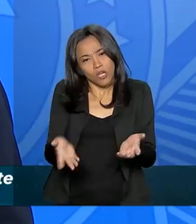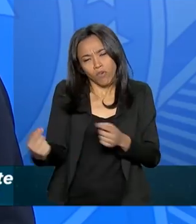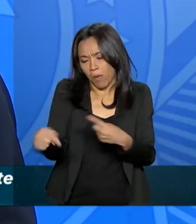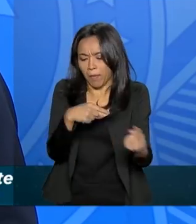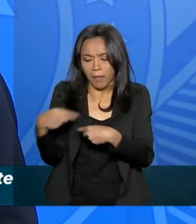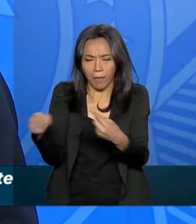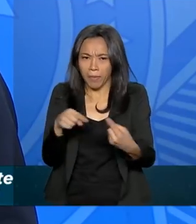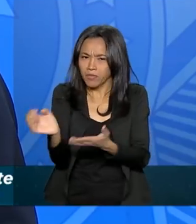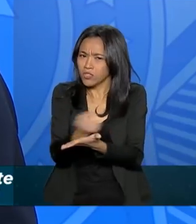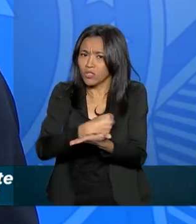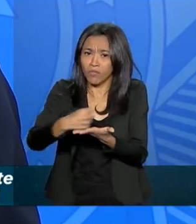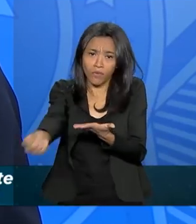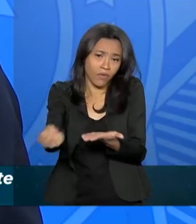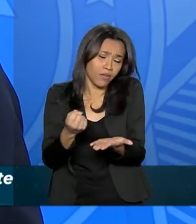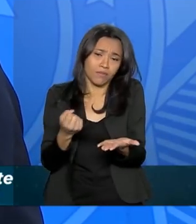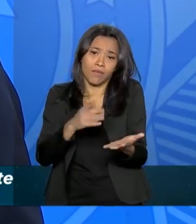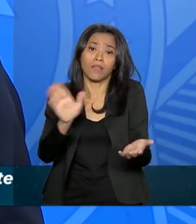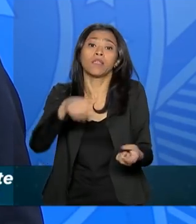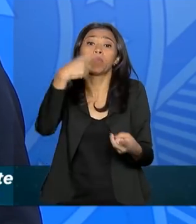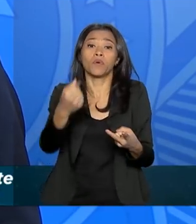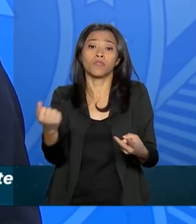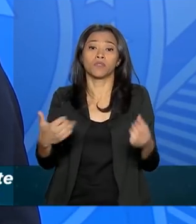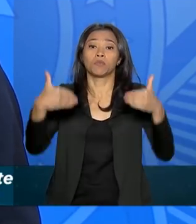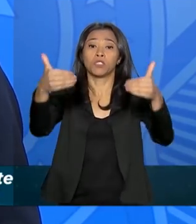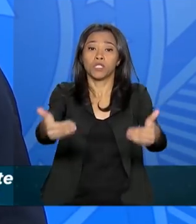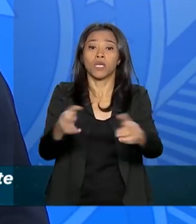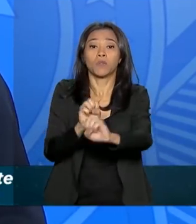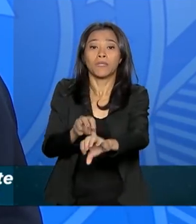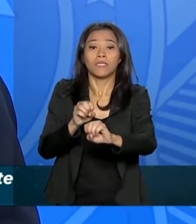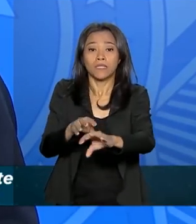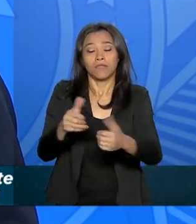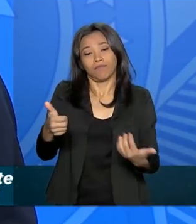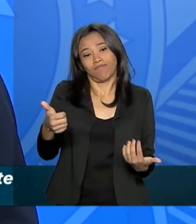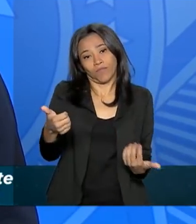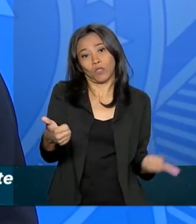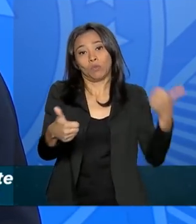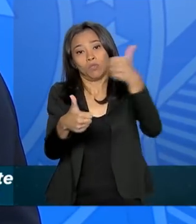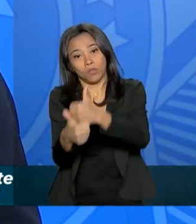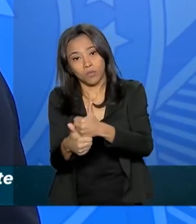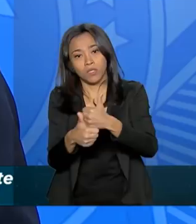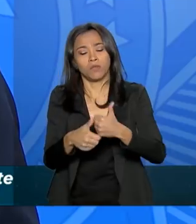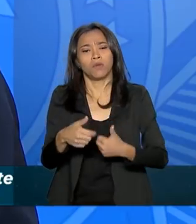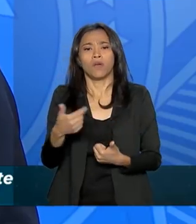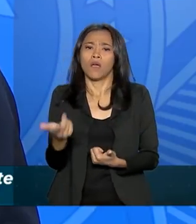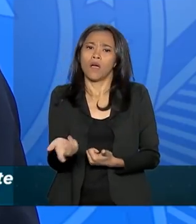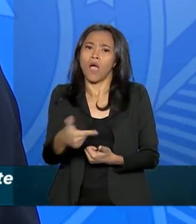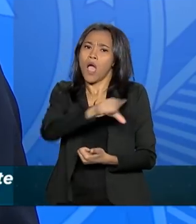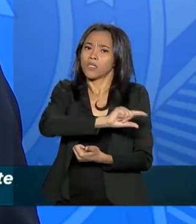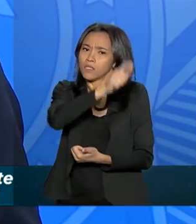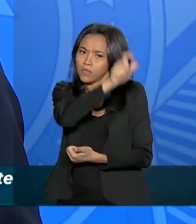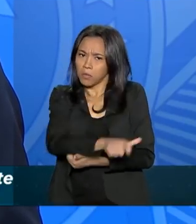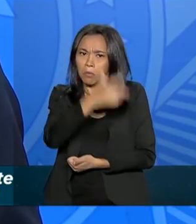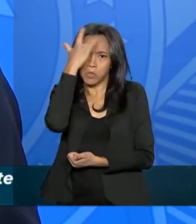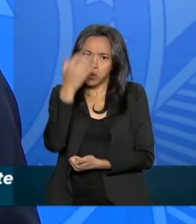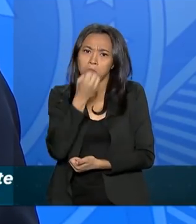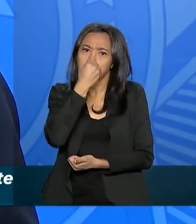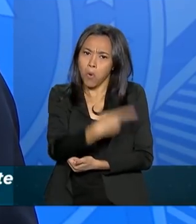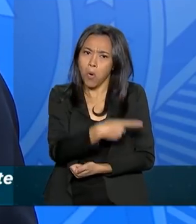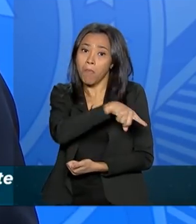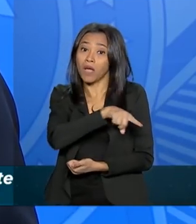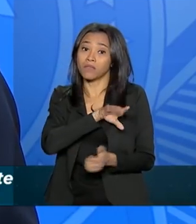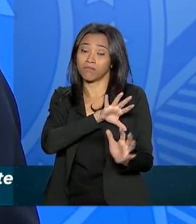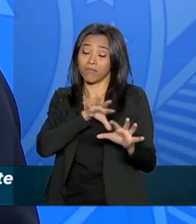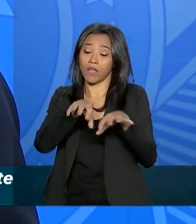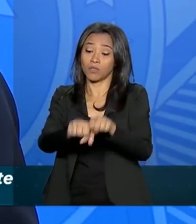debatido. Depois foi da educação. É uma pessoa que tem um coração enorme, uma competência enorme, mas também pegou um ministério